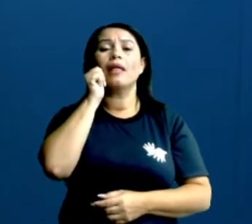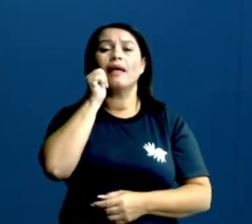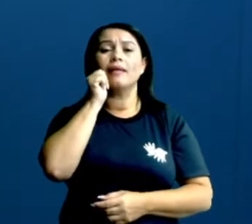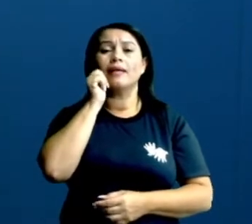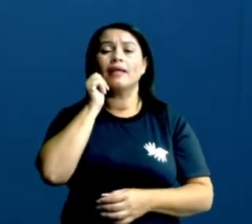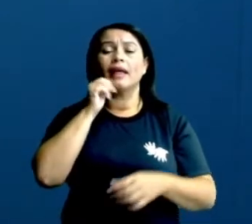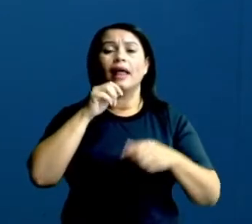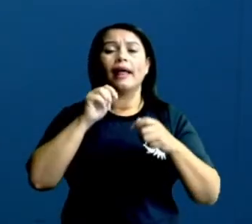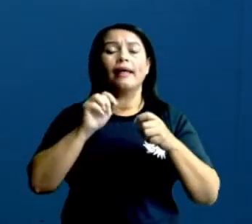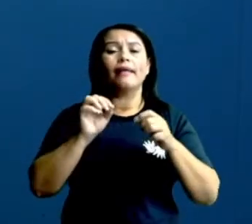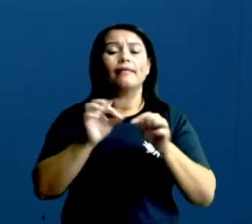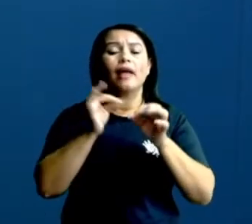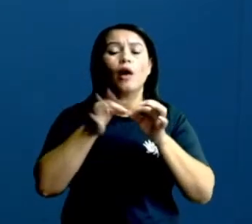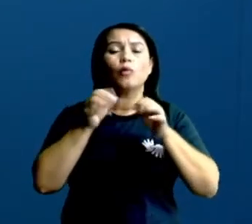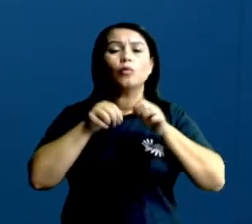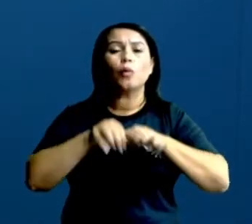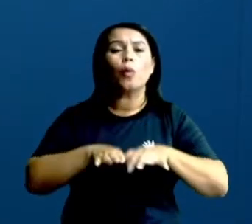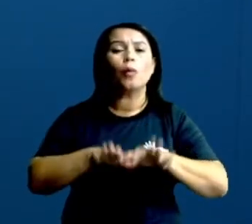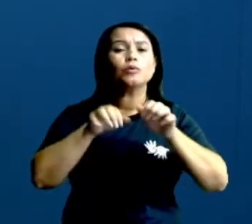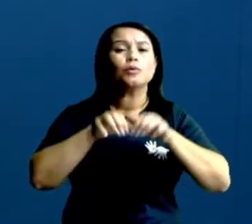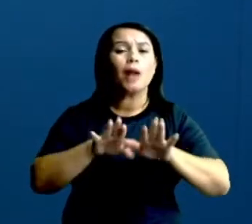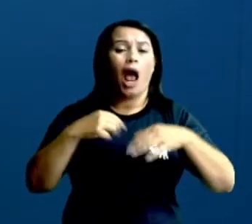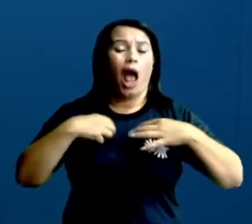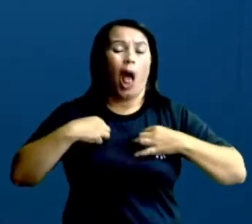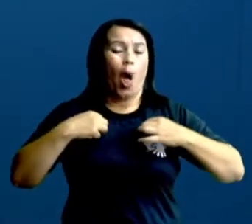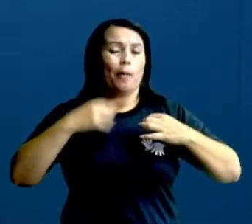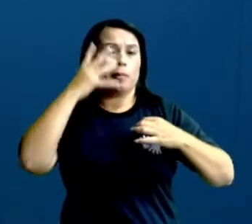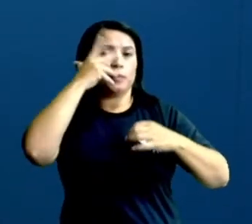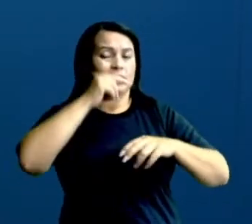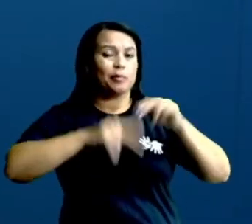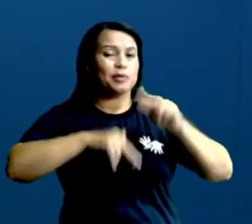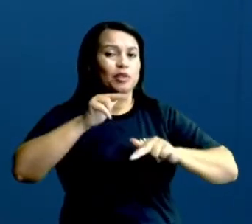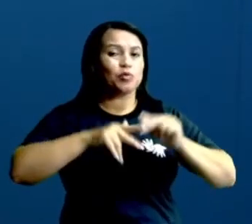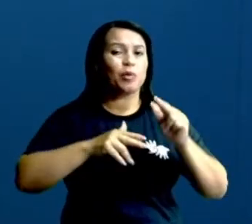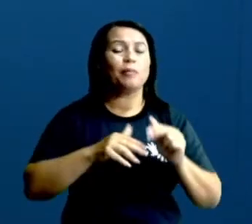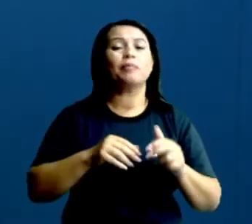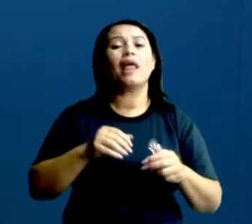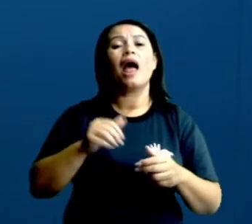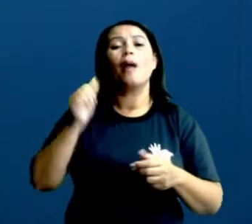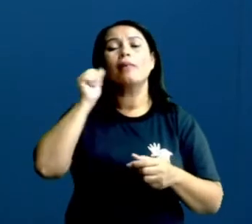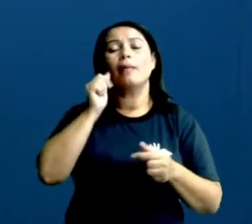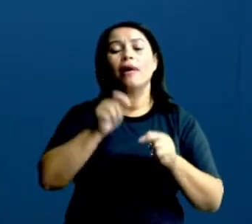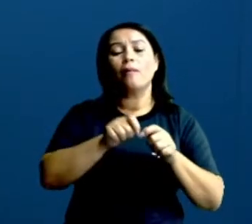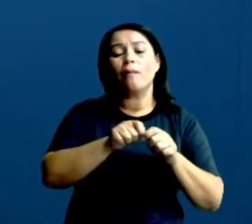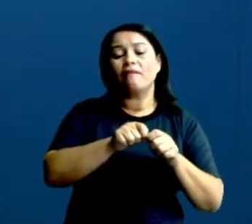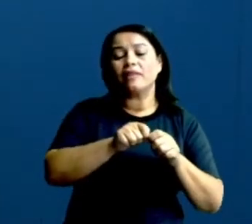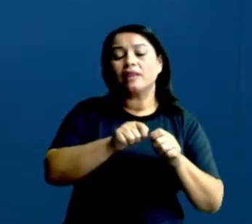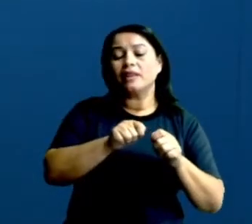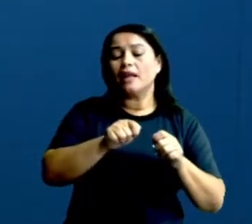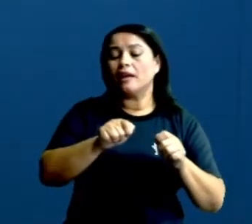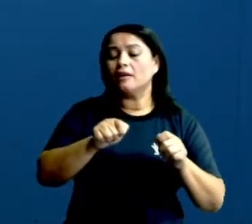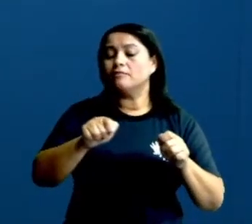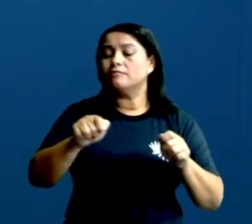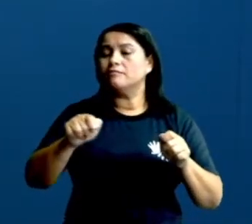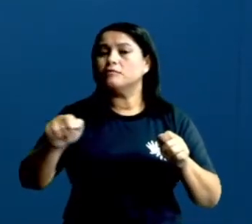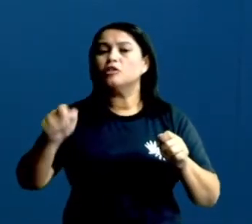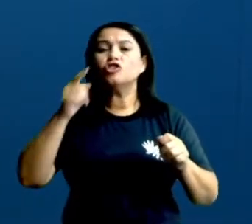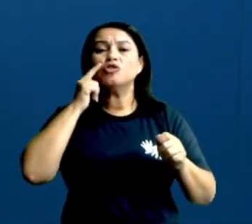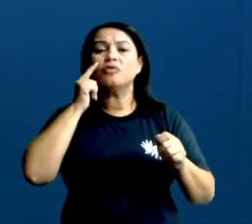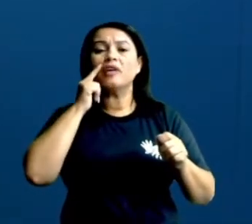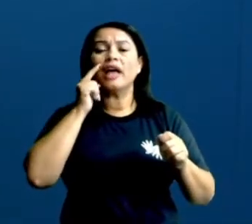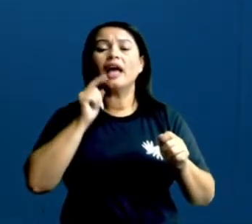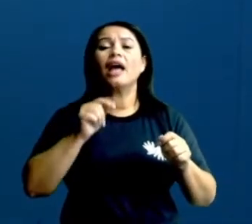tá certo? Vai na costureira, vai fazer aquela roupa bem bonita, pro São João. Aí ele pega uma fita e faz assim com a fita. Deixa eu ver aqui